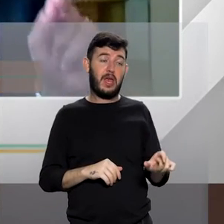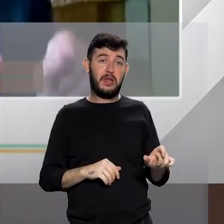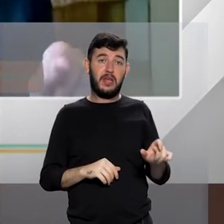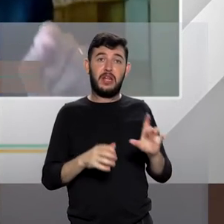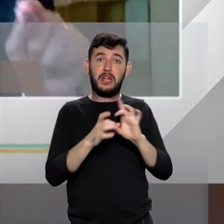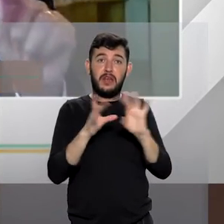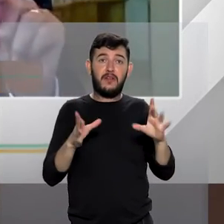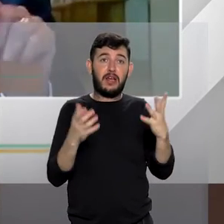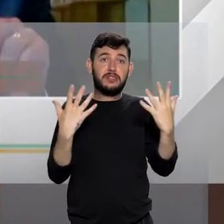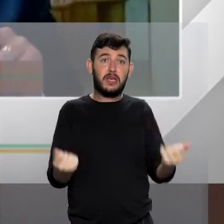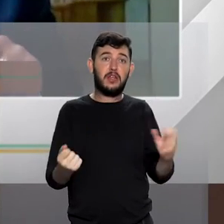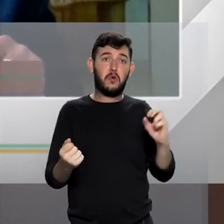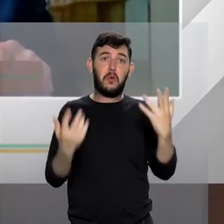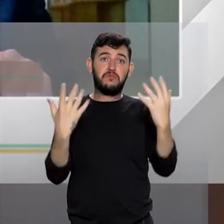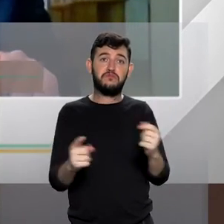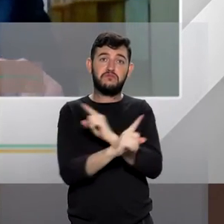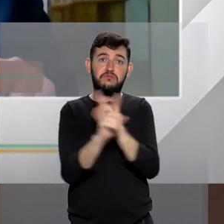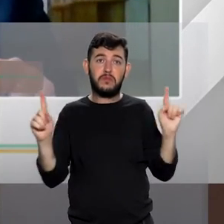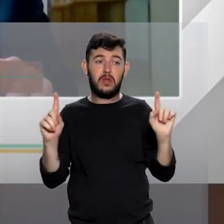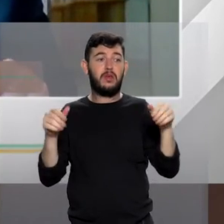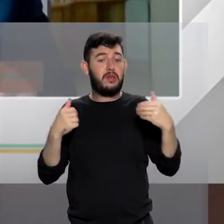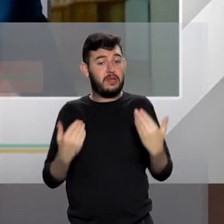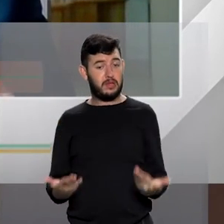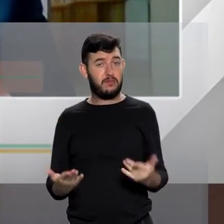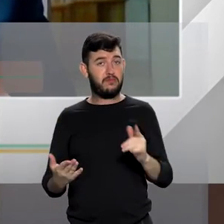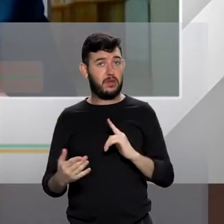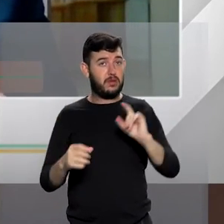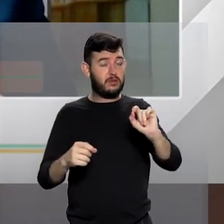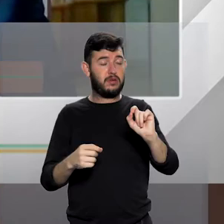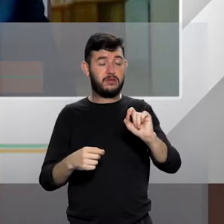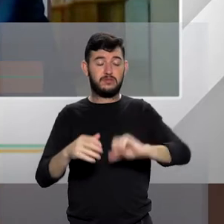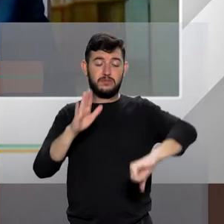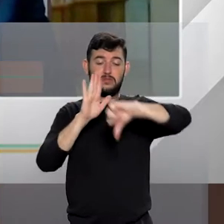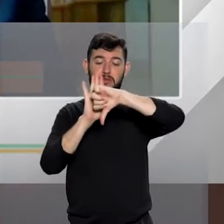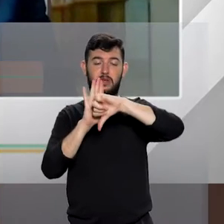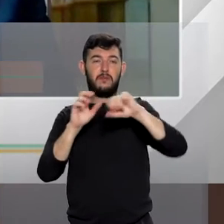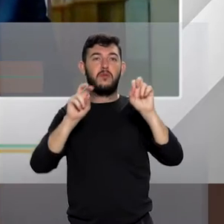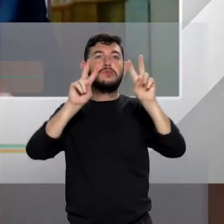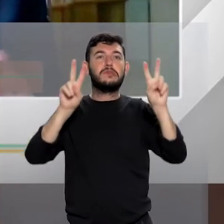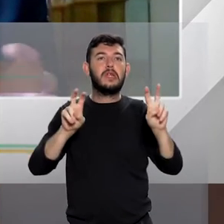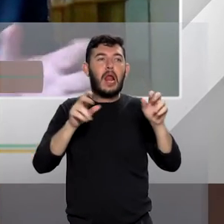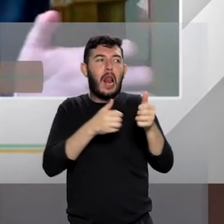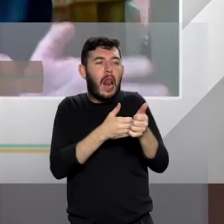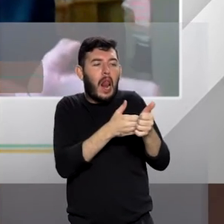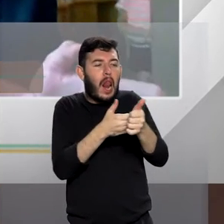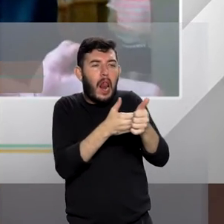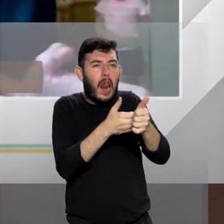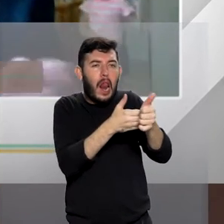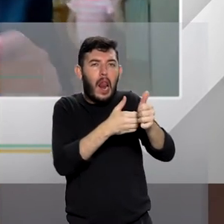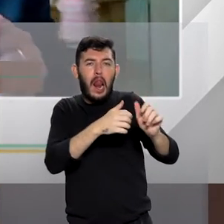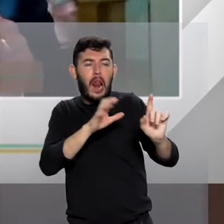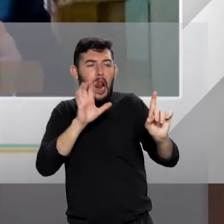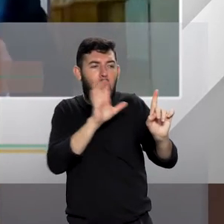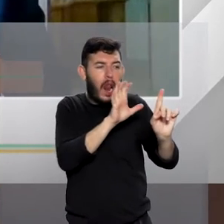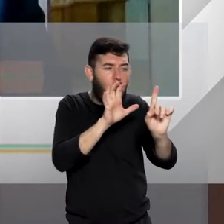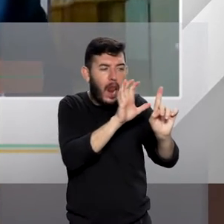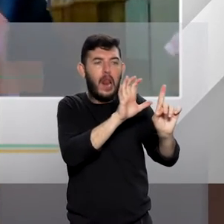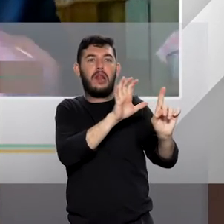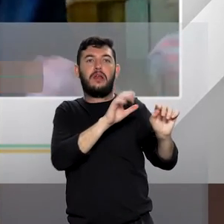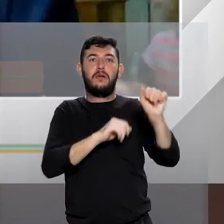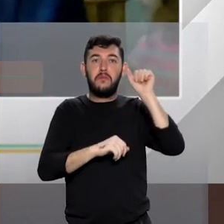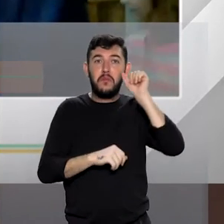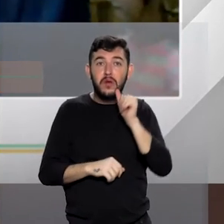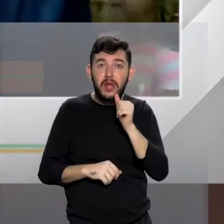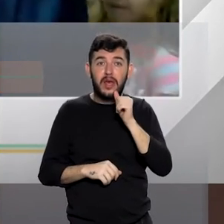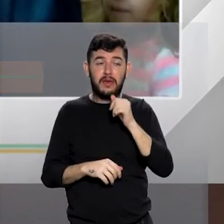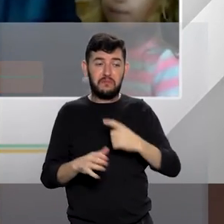casos, injúria, ameaça, e mais recentemente, crime de perseguição, se a mulher registrar a ocorrência e depois ela pedir para